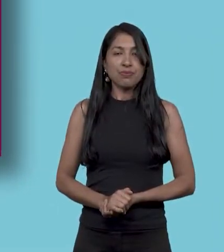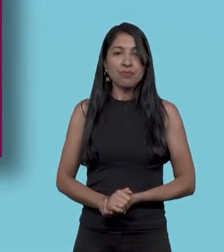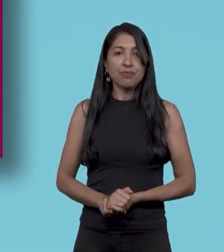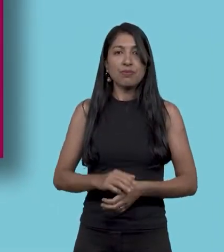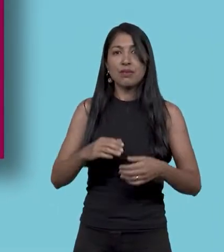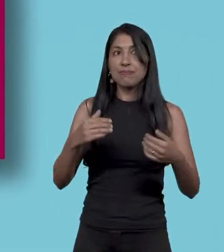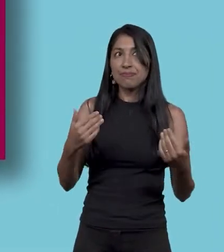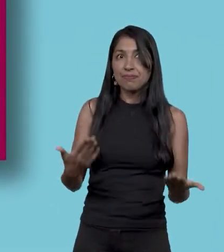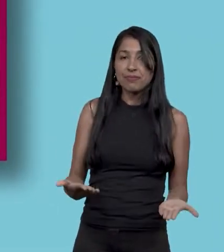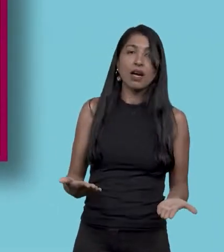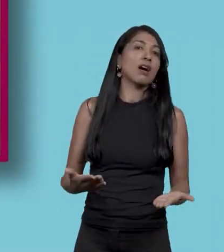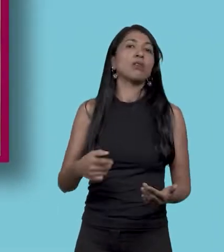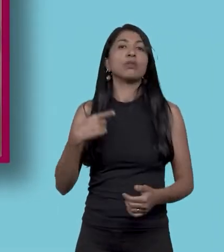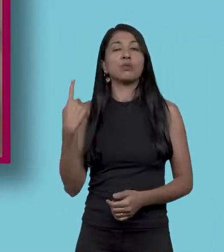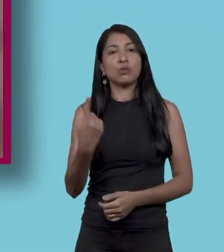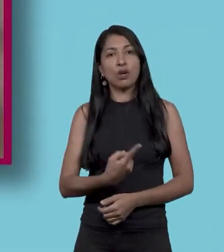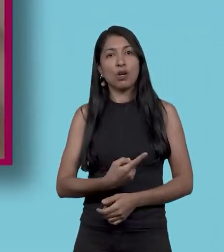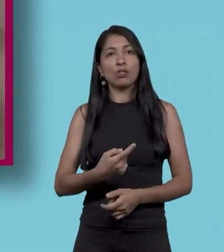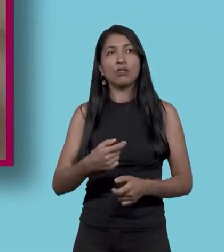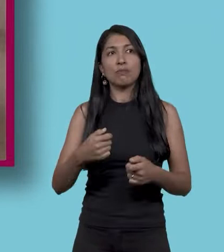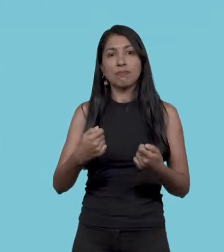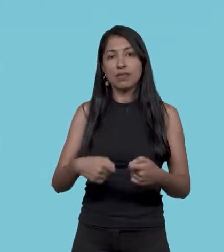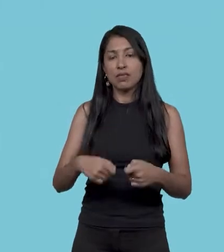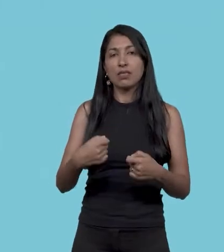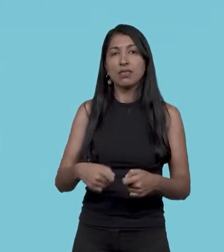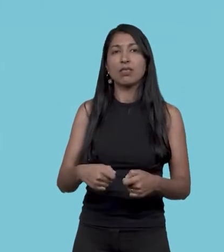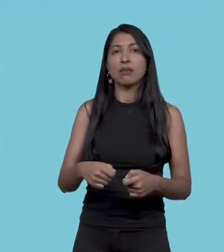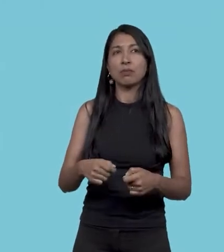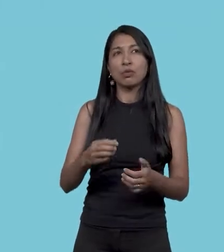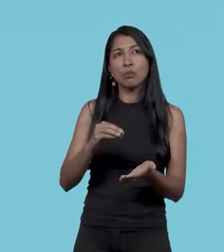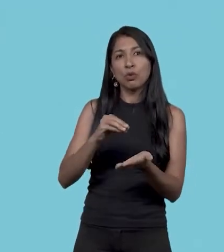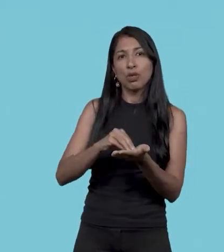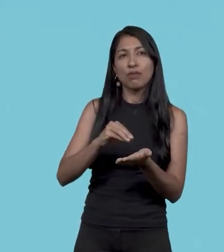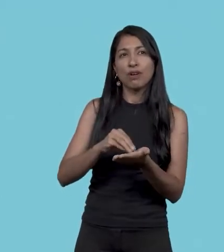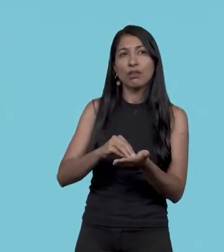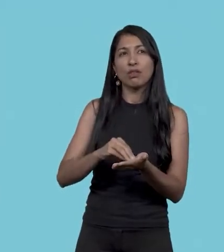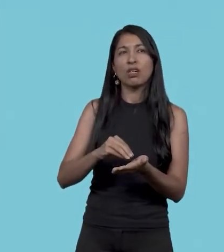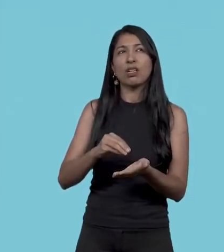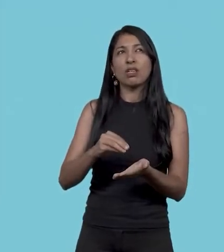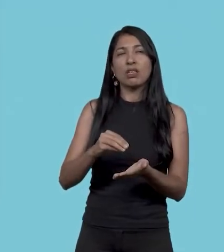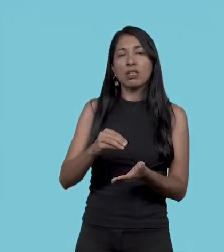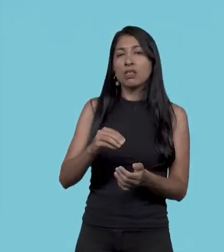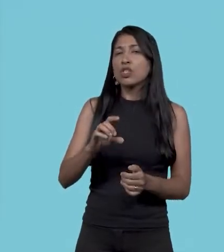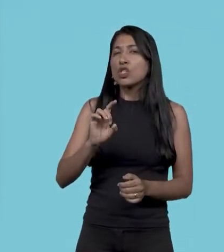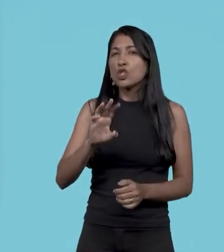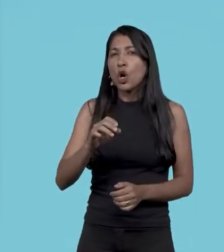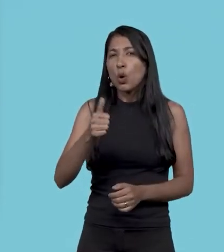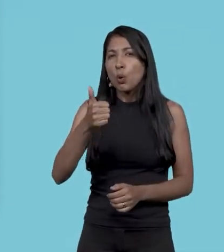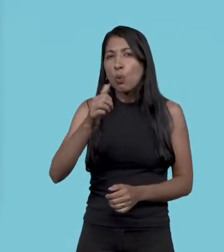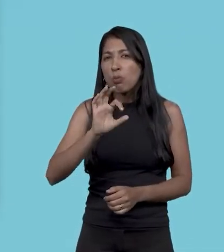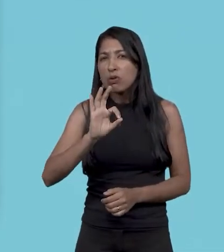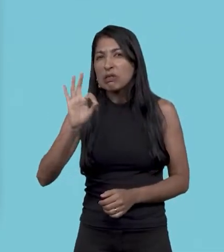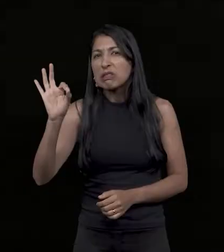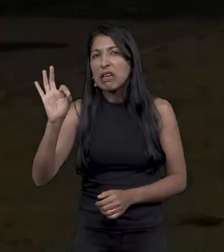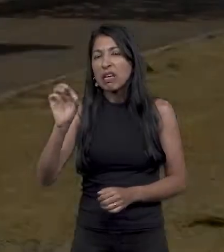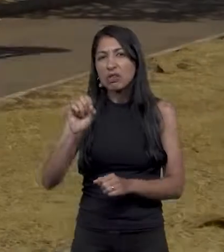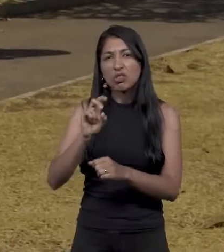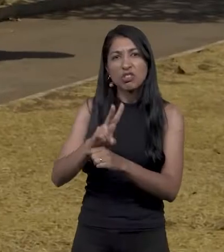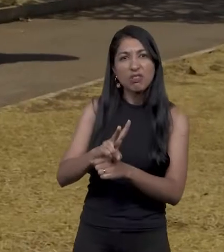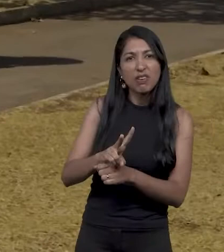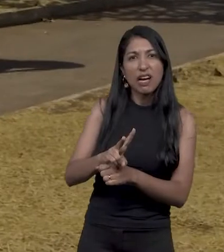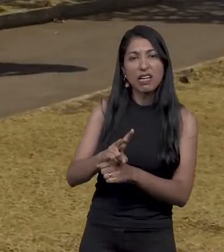deficiência. Então, a gente não tem nenhum porcento de todas aquelas vagas para mulheres que tenham uma destinada para mulheres com deficiência.